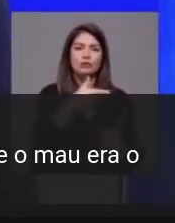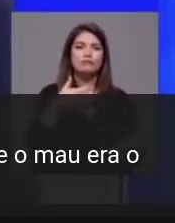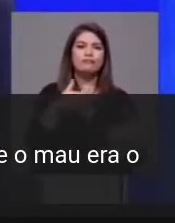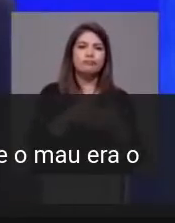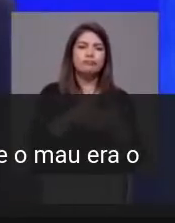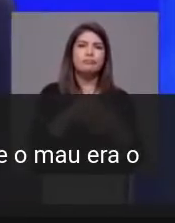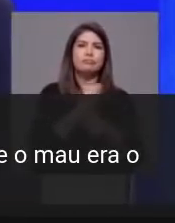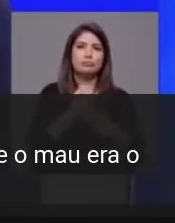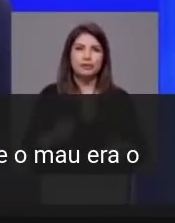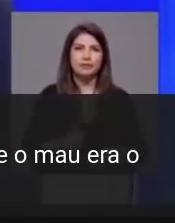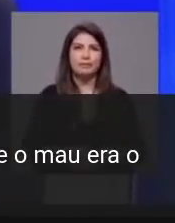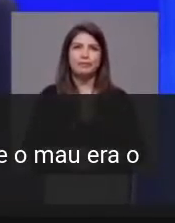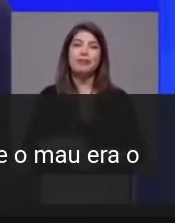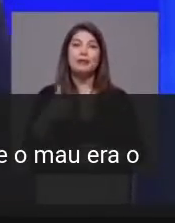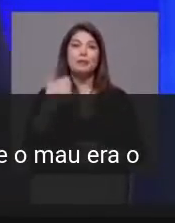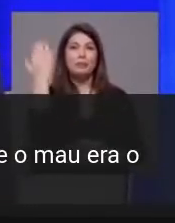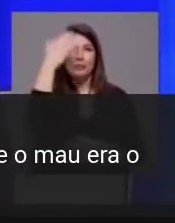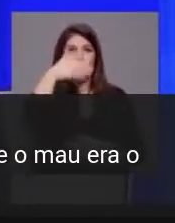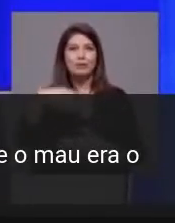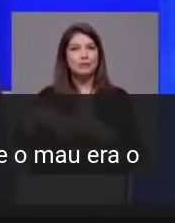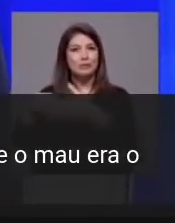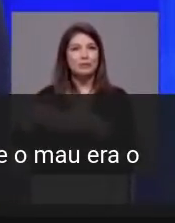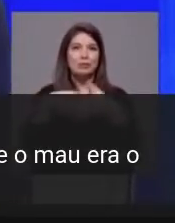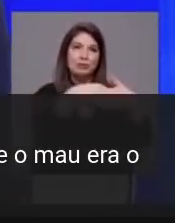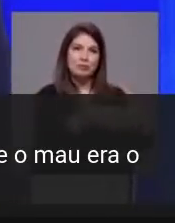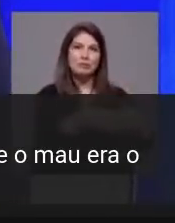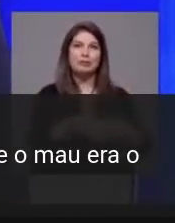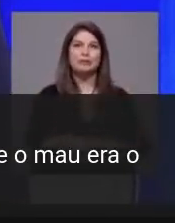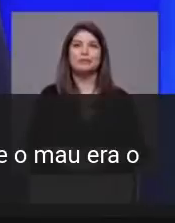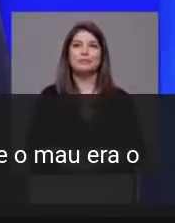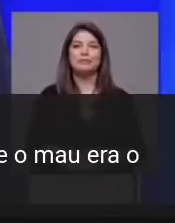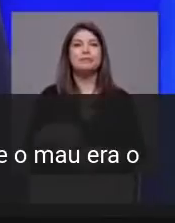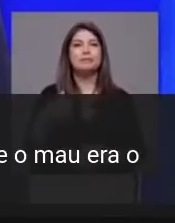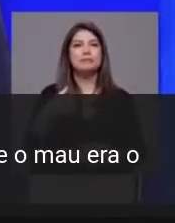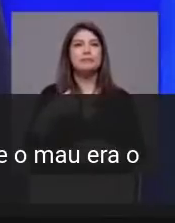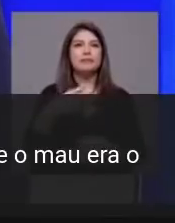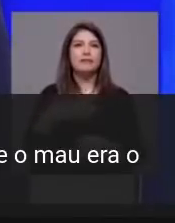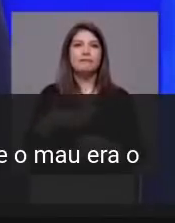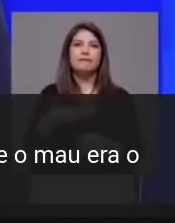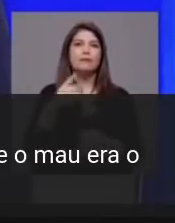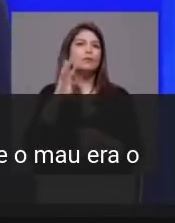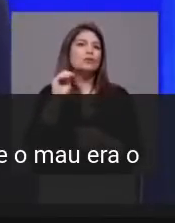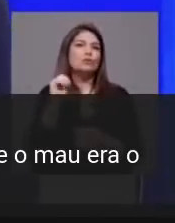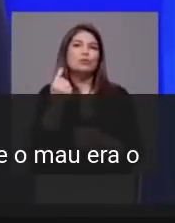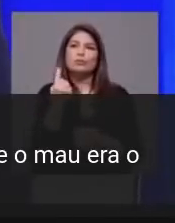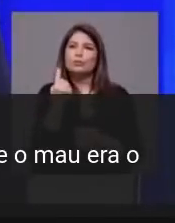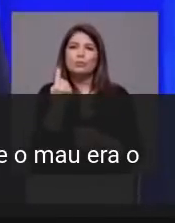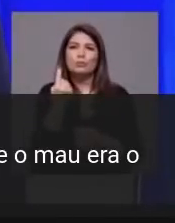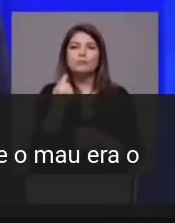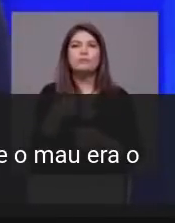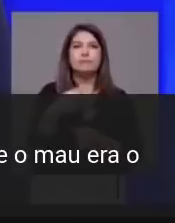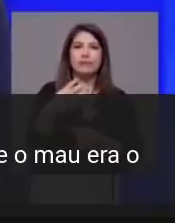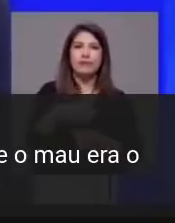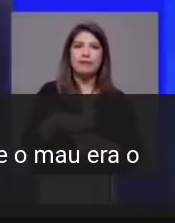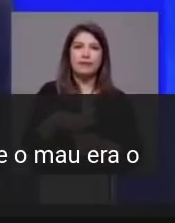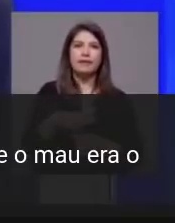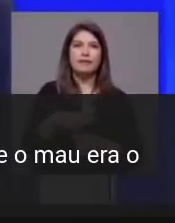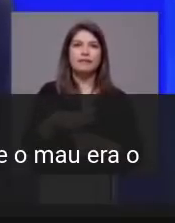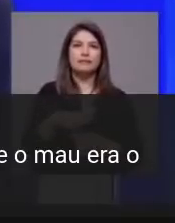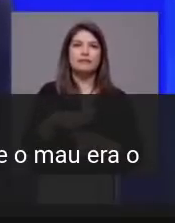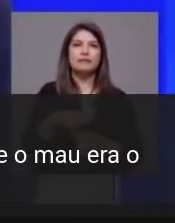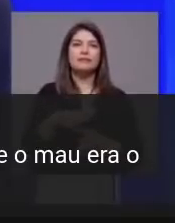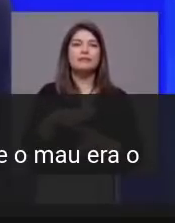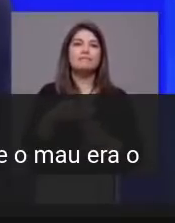Muito boa noite, só cumprimento o doutor António Costa, permita-me só um breve segundo para desejar que a intervenção